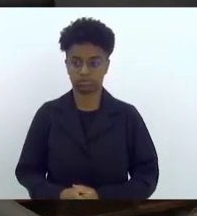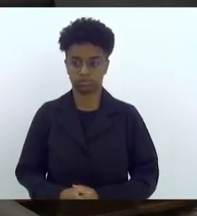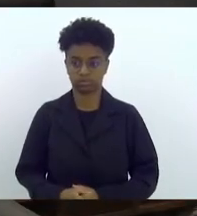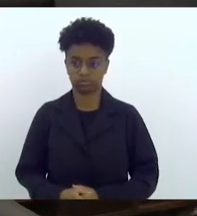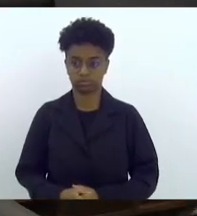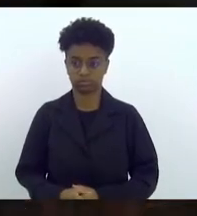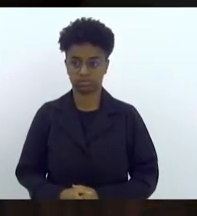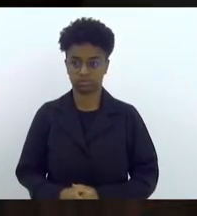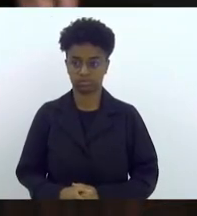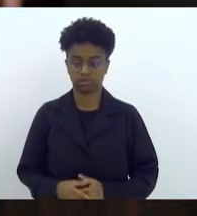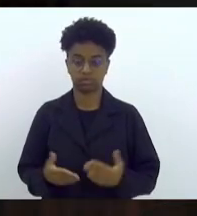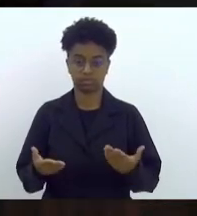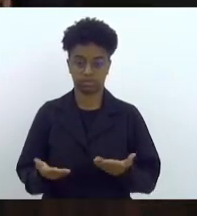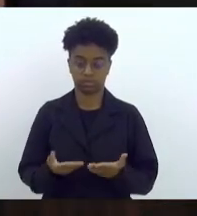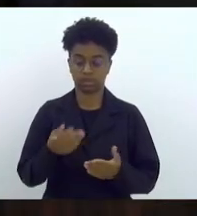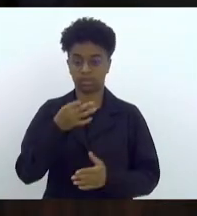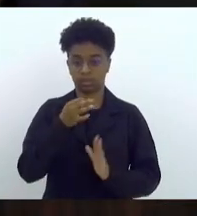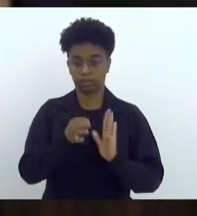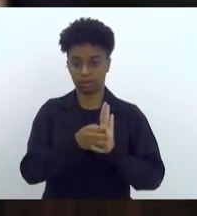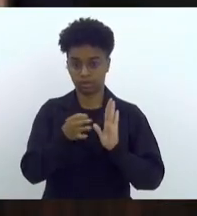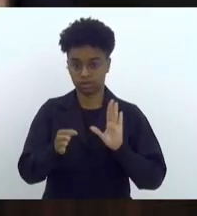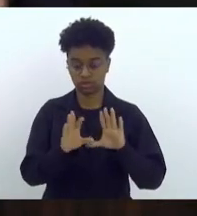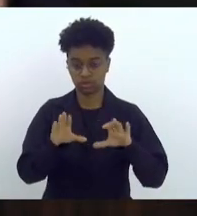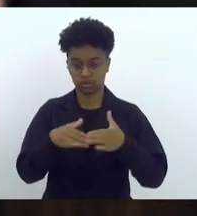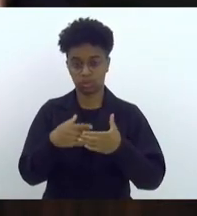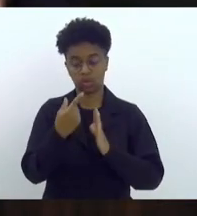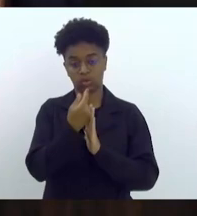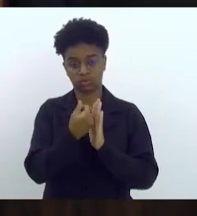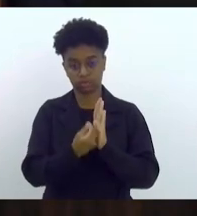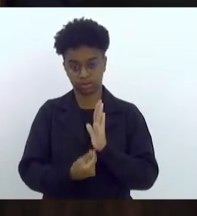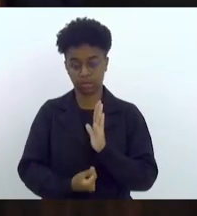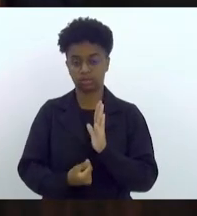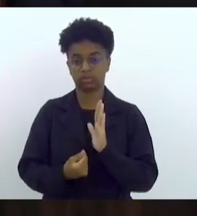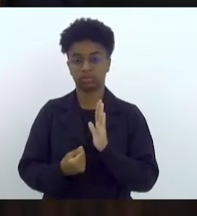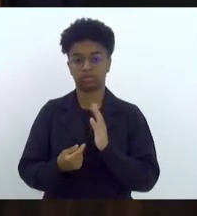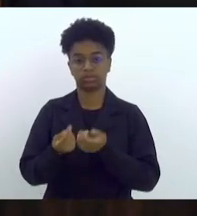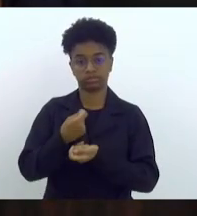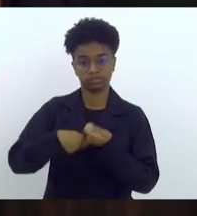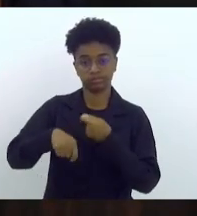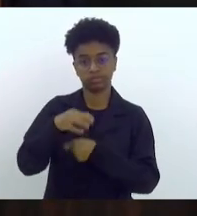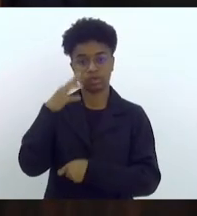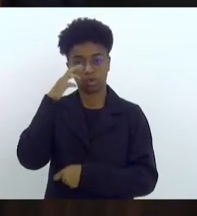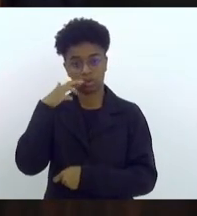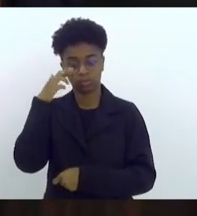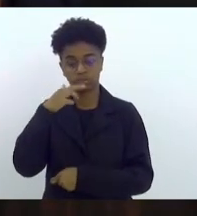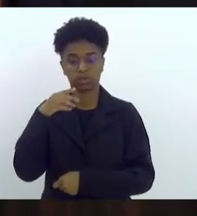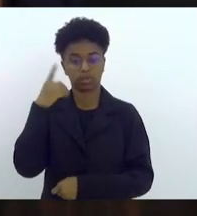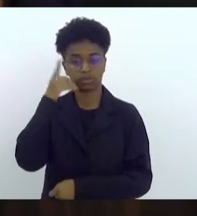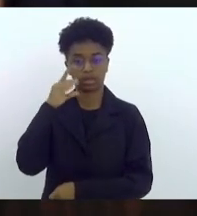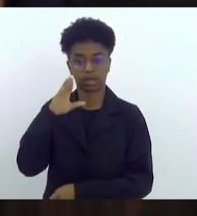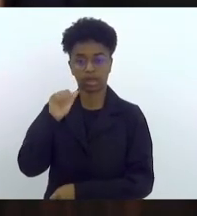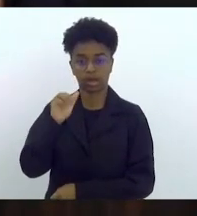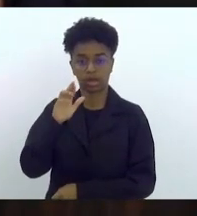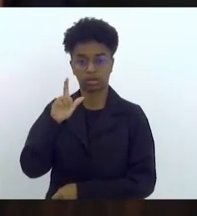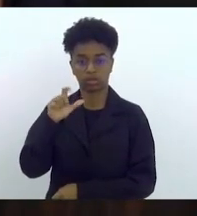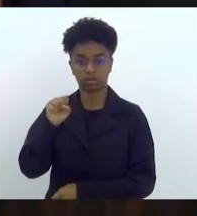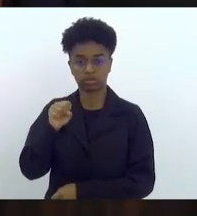Para emitir e parecer pela Comissão de Orçamento, Finanças, Fiscalização Financeira e Controle, deputado Carlos Macedo.